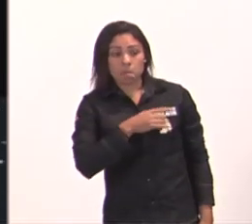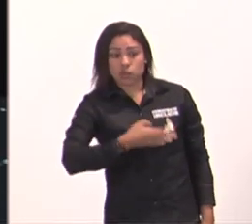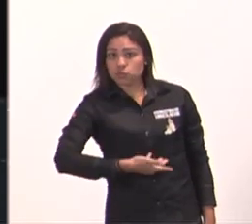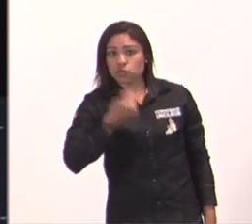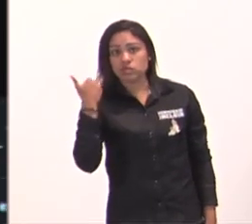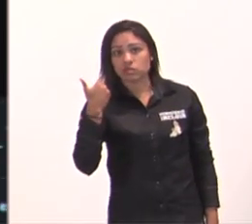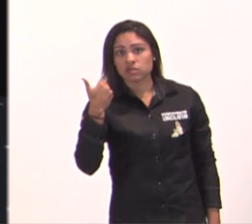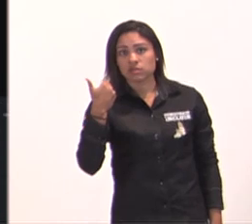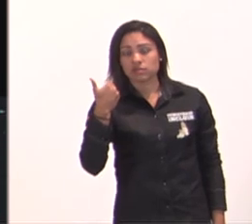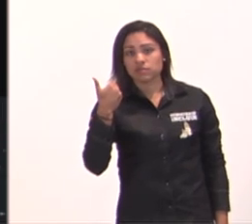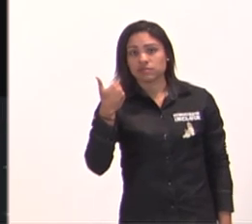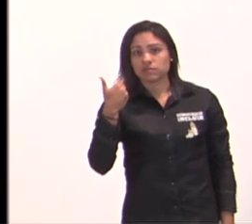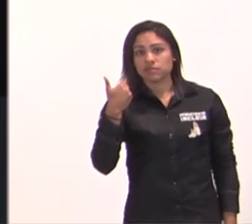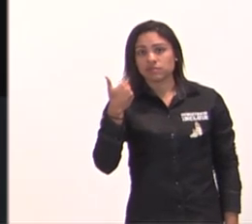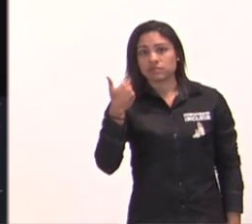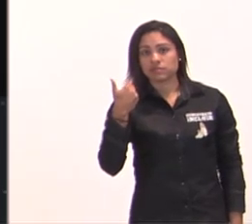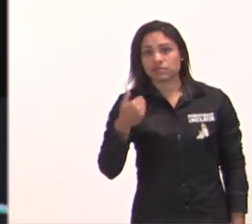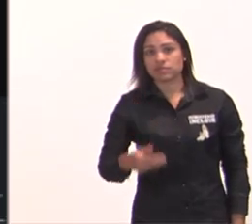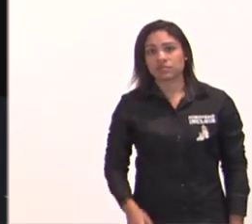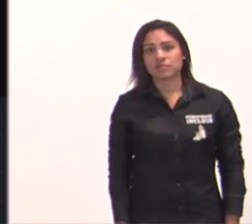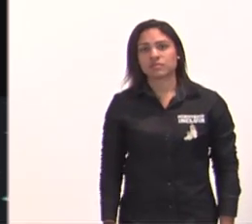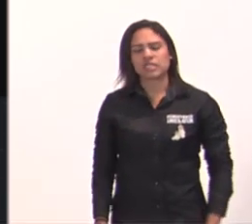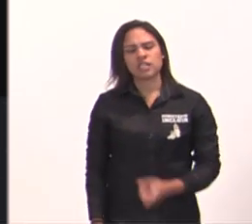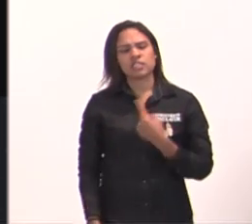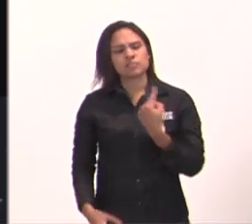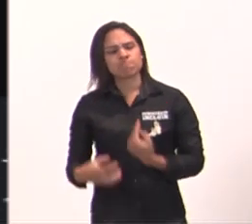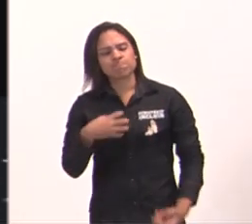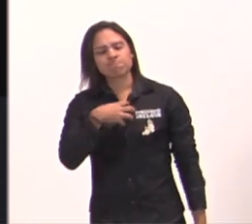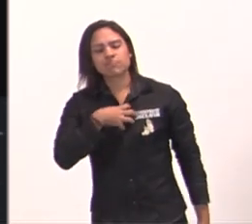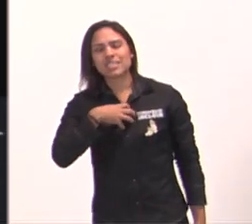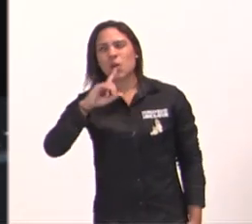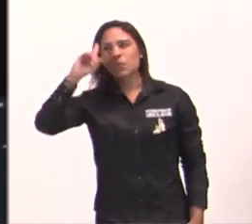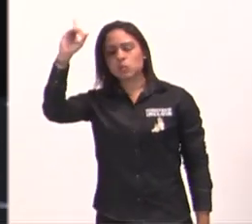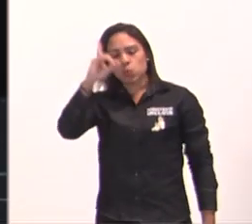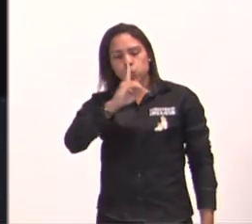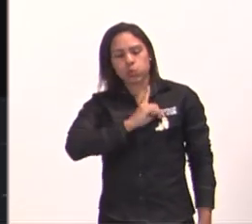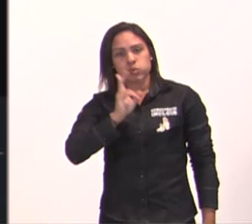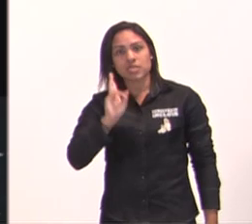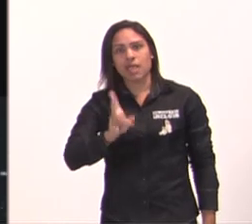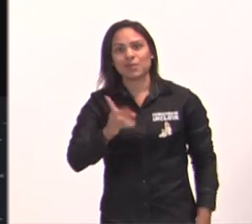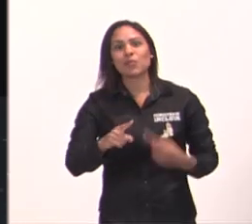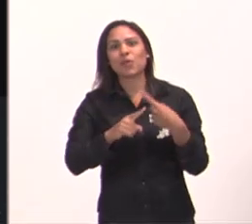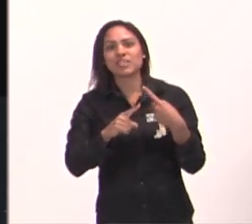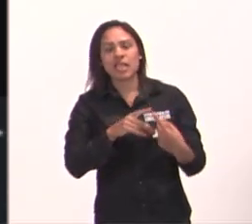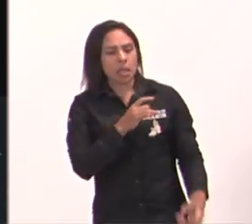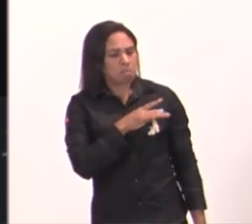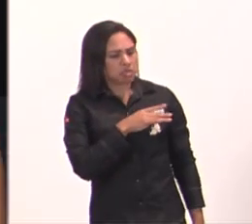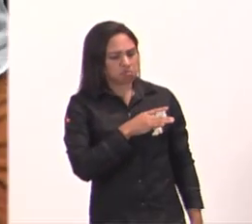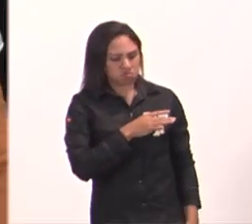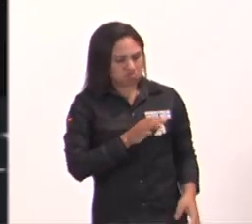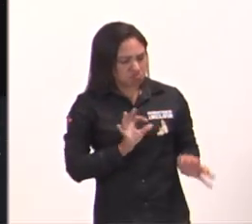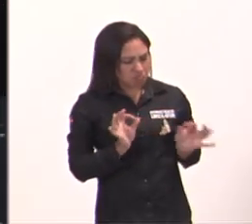sente a presença sempre com ele, constante, porque o medo foi embora, quando Deus